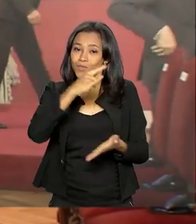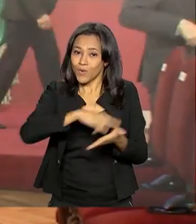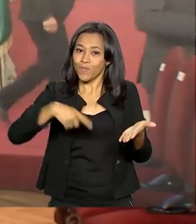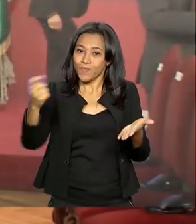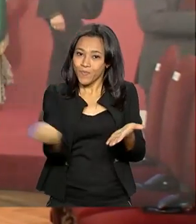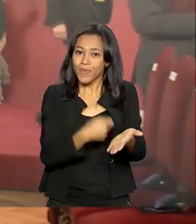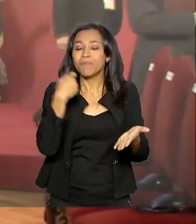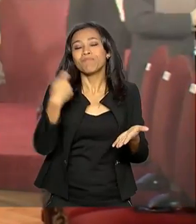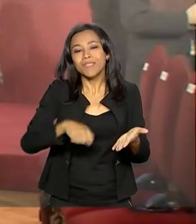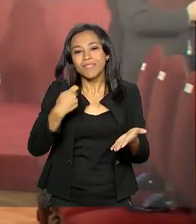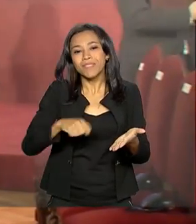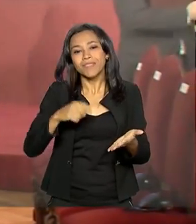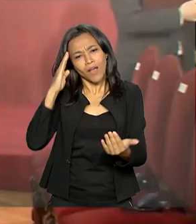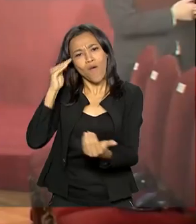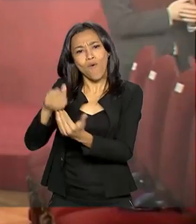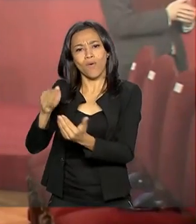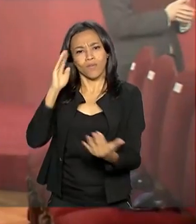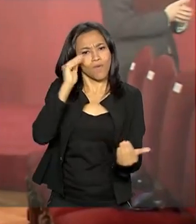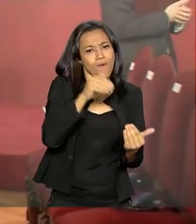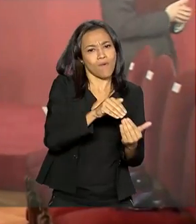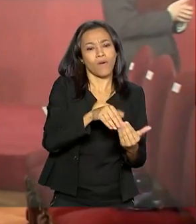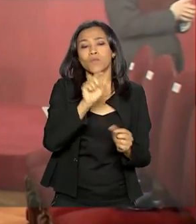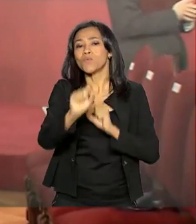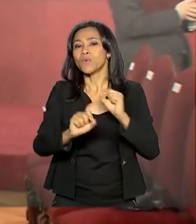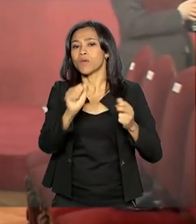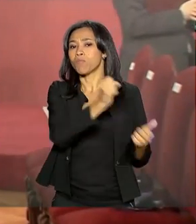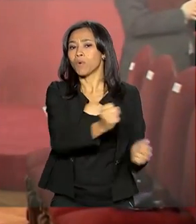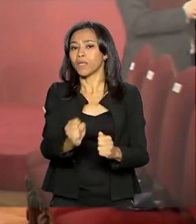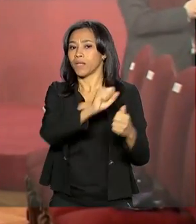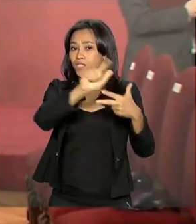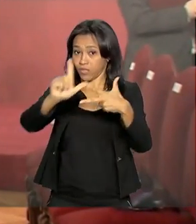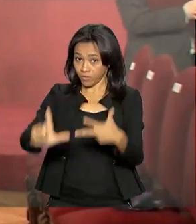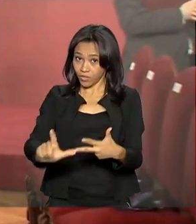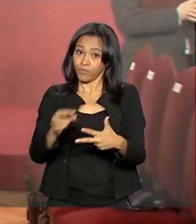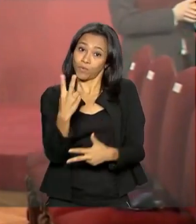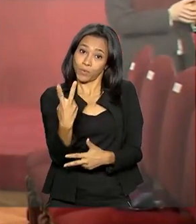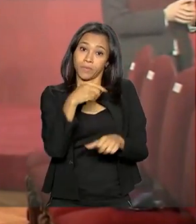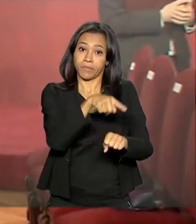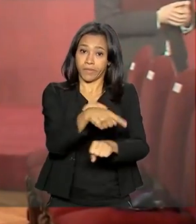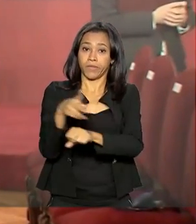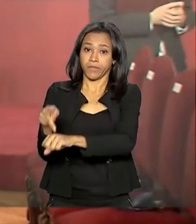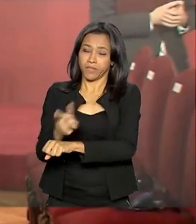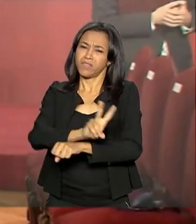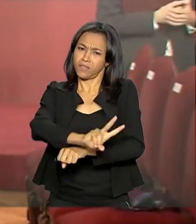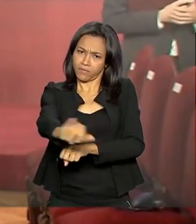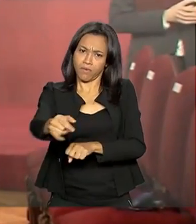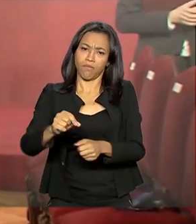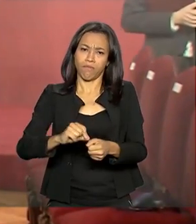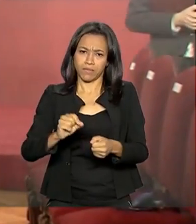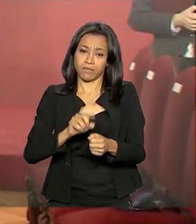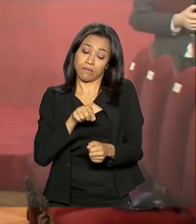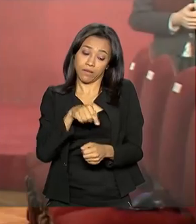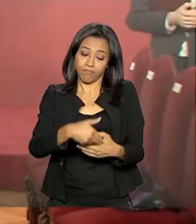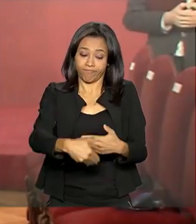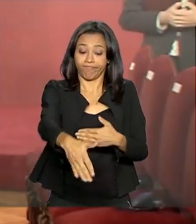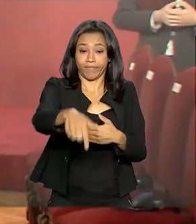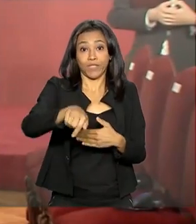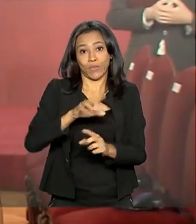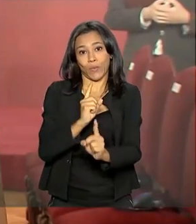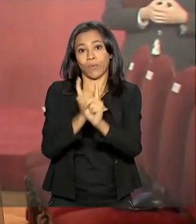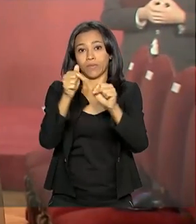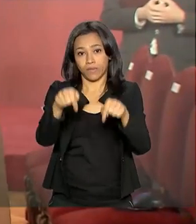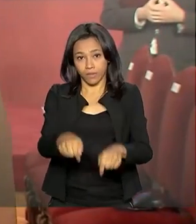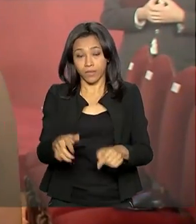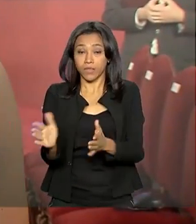reafirmação dos congressos dos dois países, então os dois presidentes devem fazer isso durante esse encontro aqui no Chile.